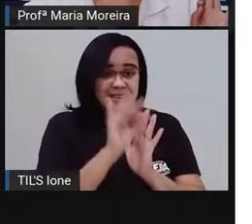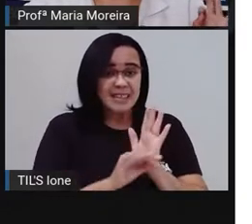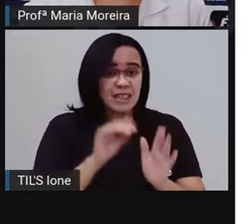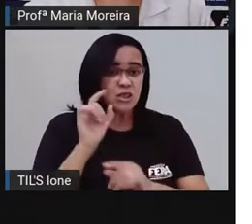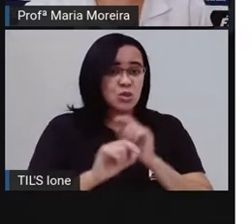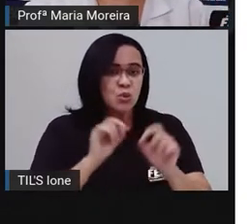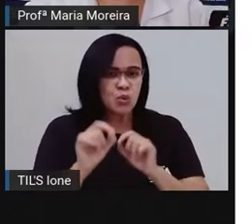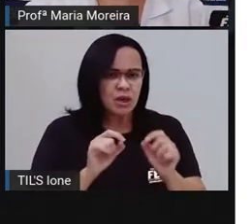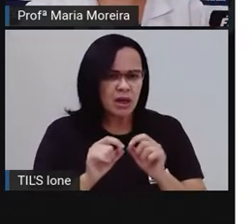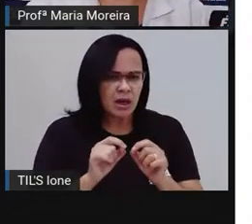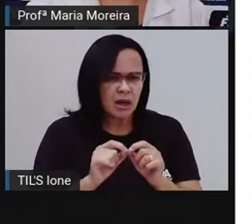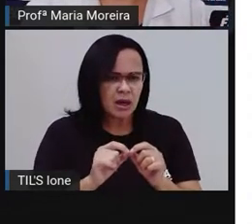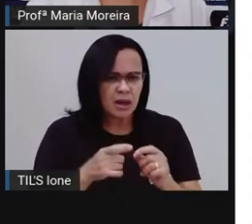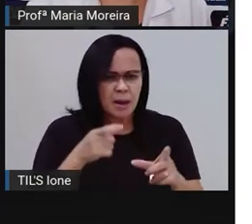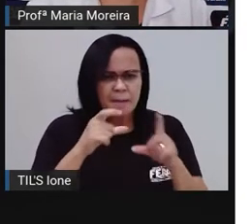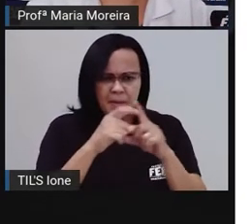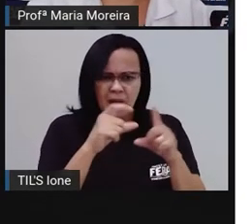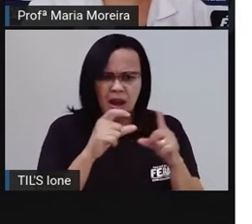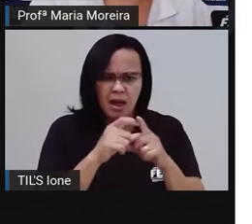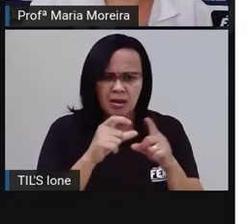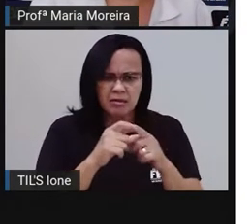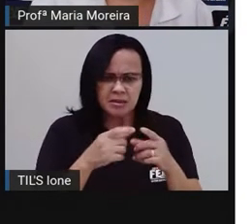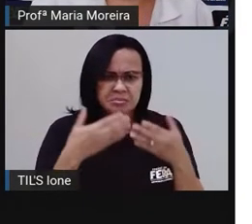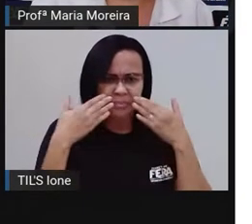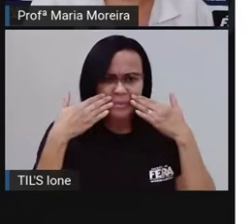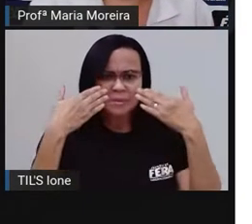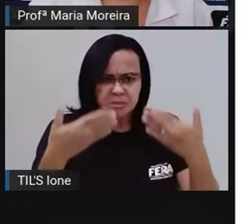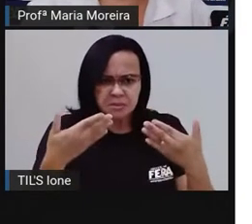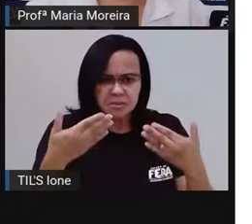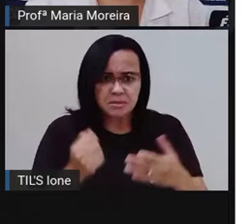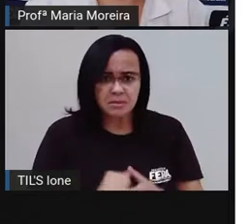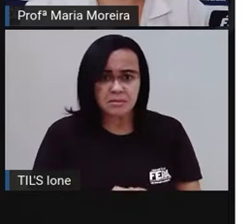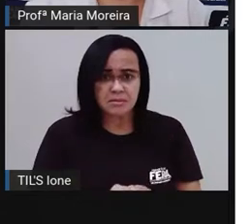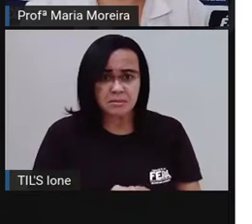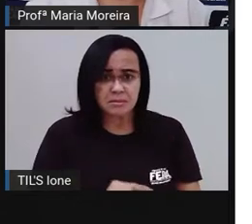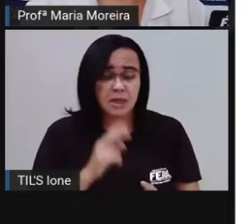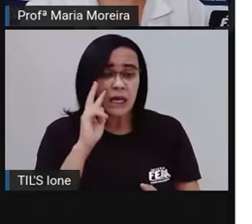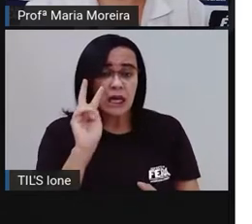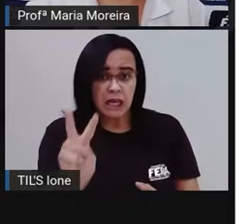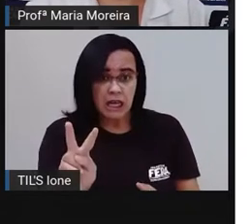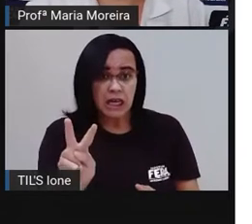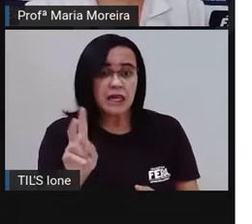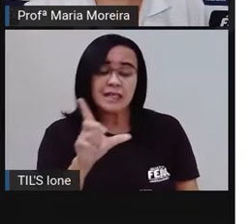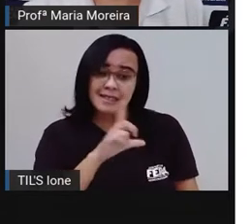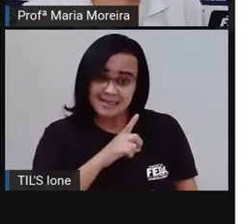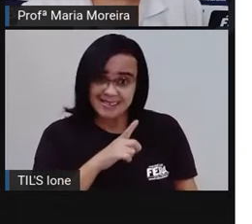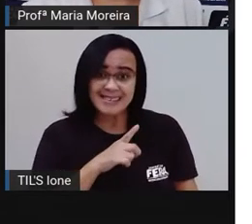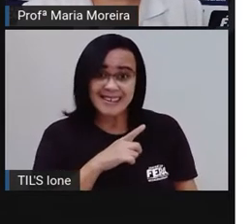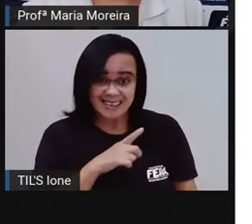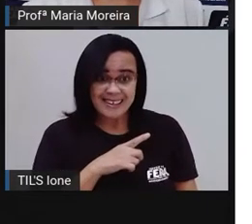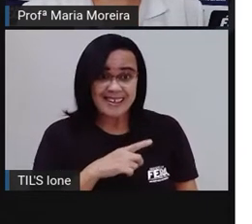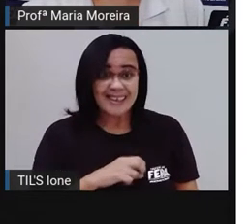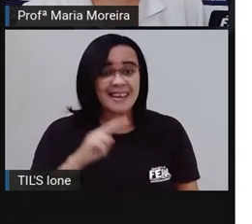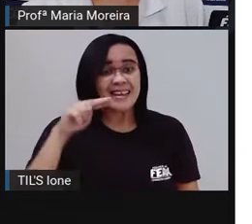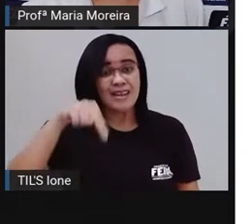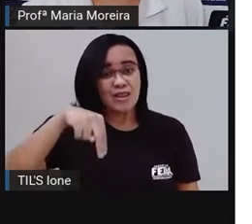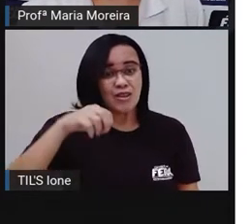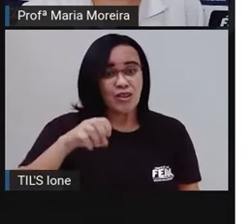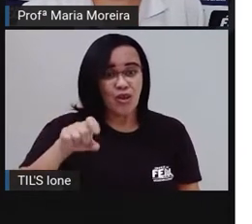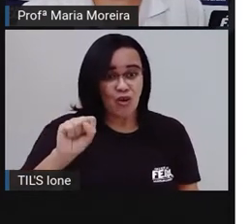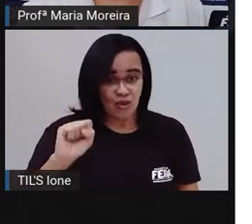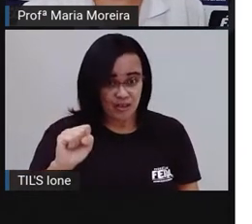tem alguma palavra em destaque? Não. Nessa aqui, temos quem? Eles. Ó, nessa aqui, temos